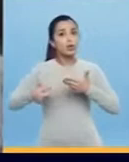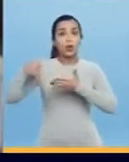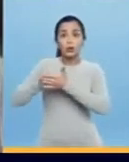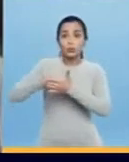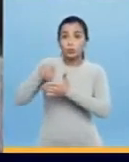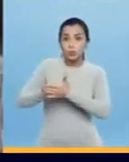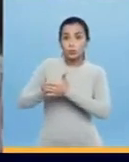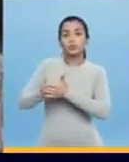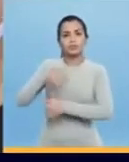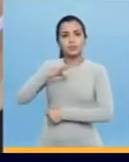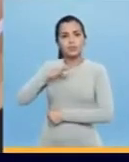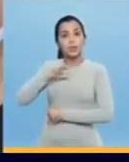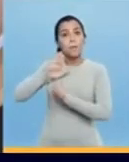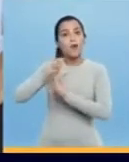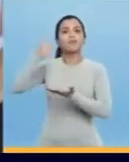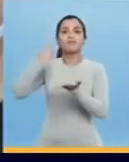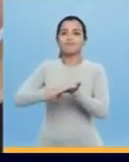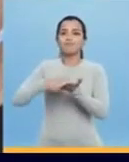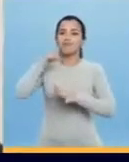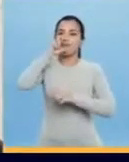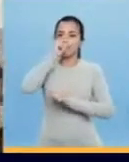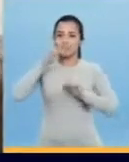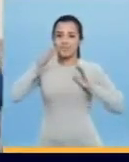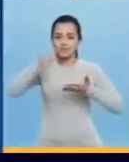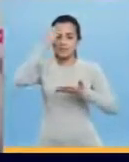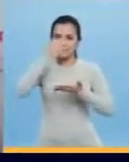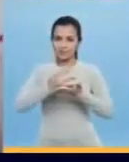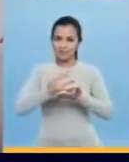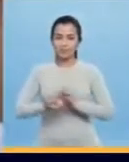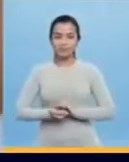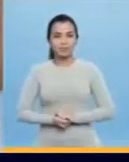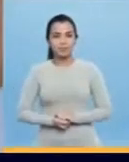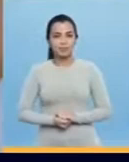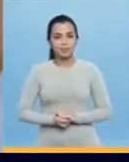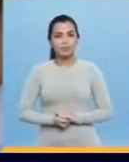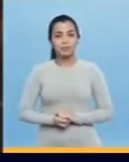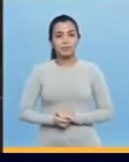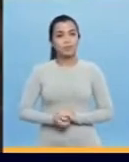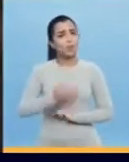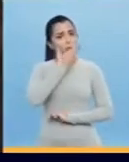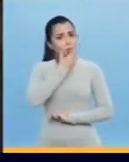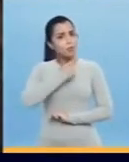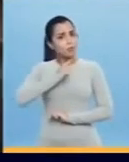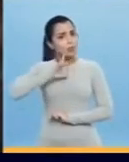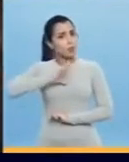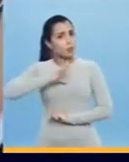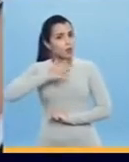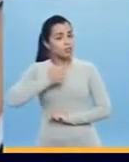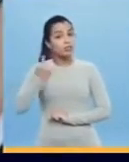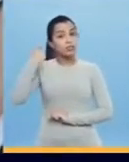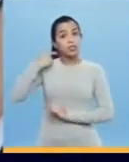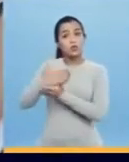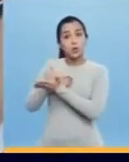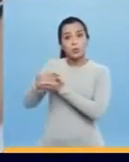A luta dele pela nossa cidade Me passa comprometimento Vamos com força, pobre e fé Ele é um homem de coragem